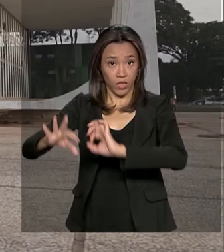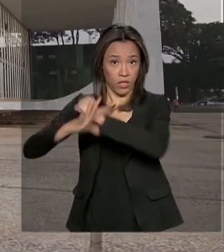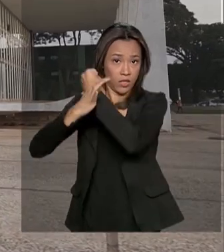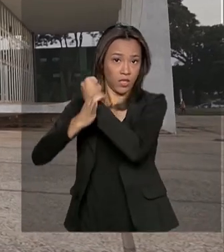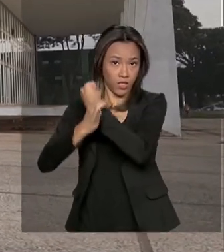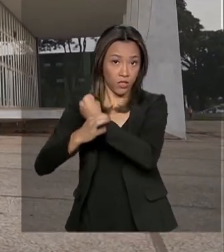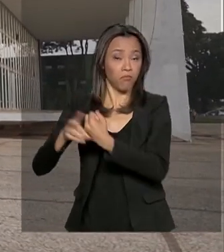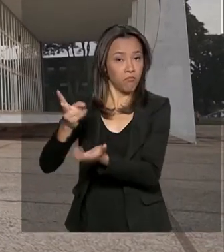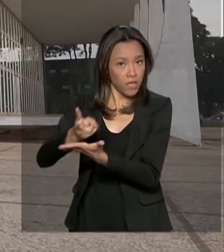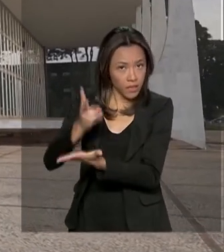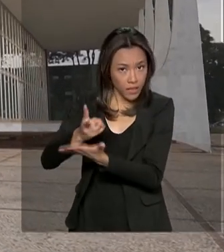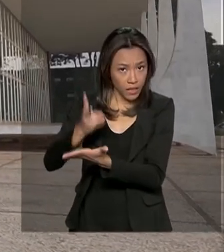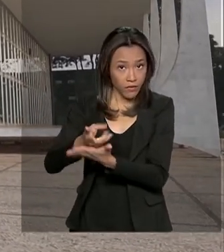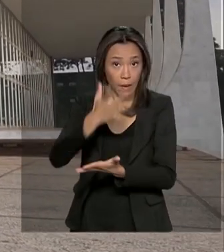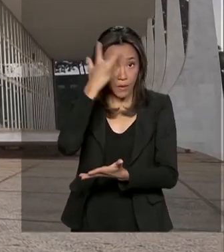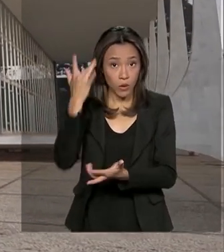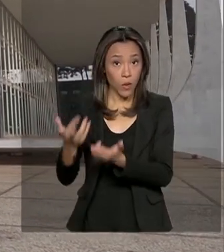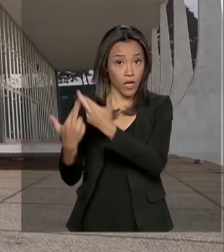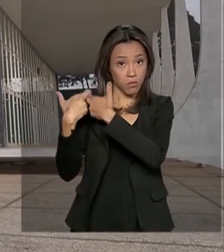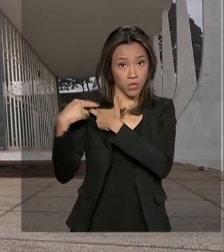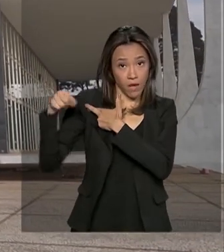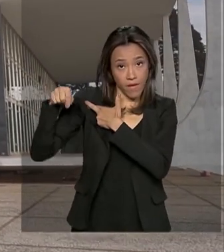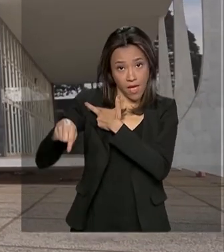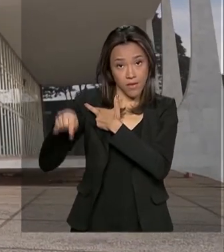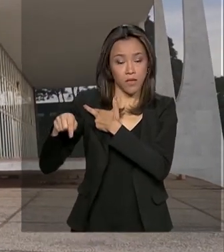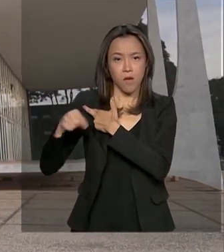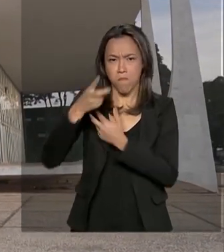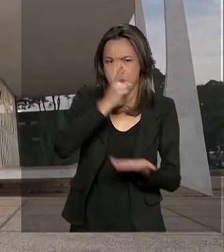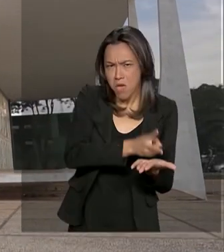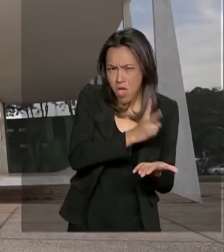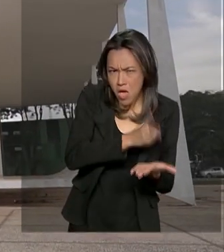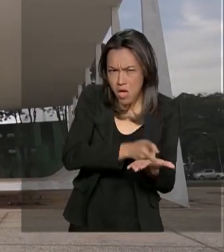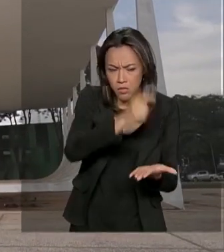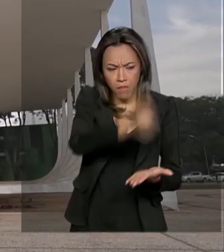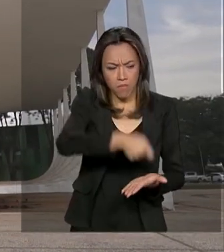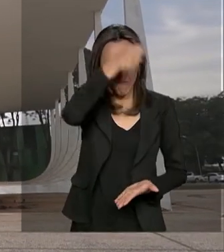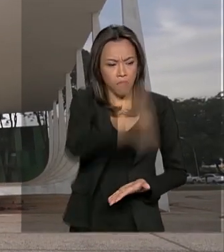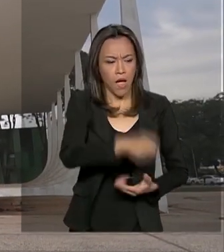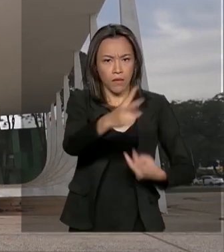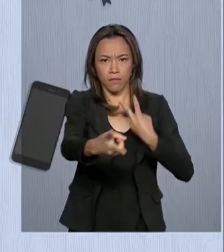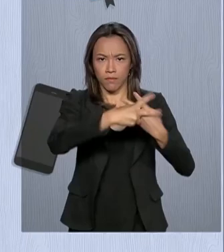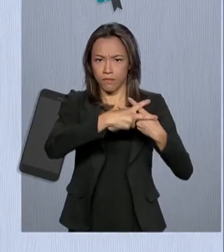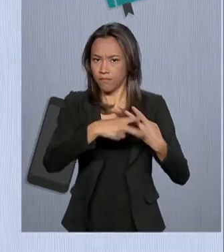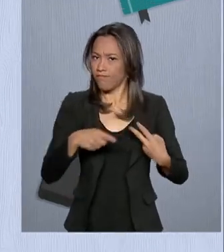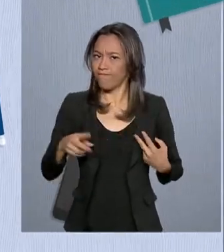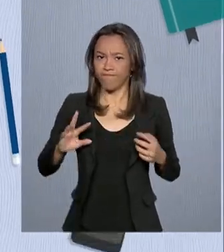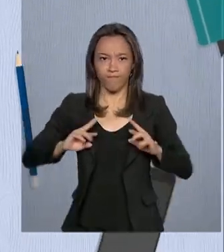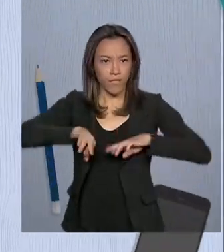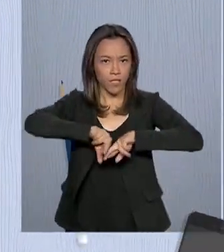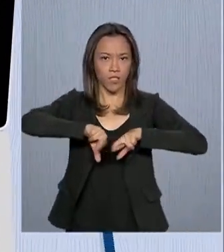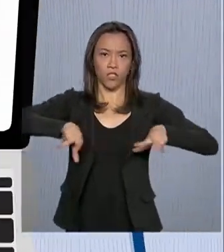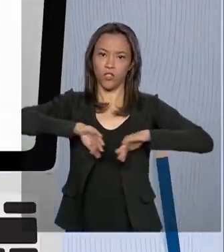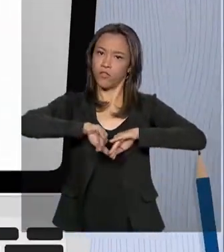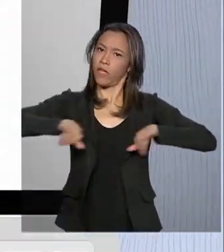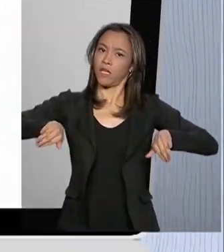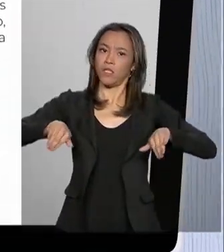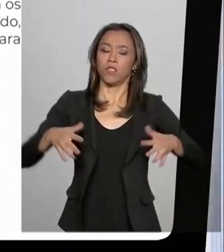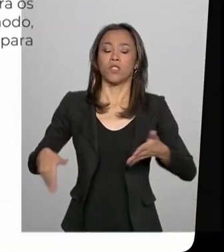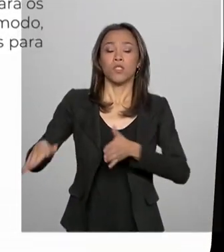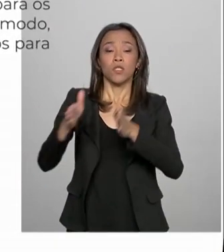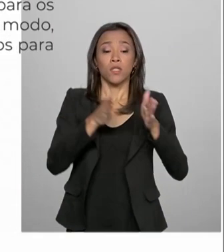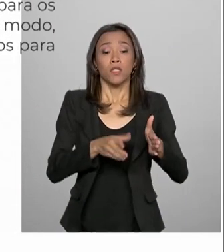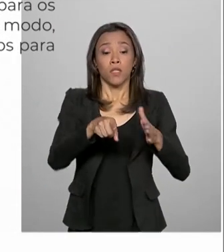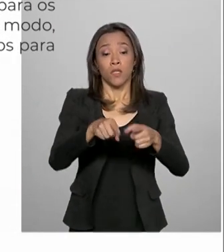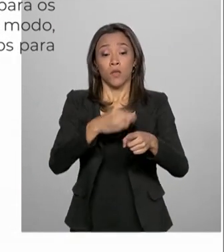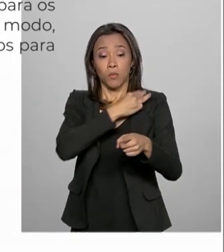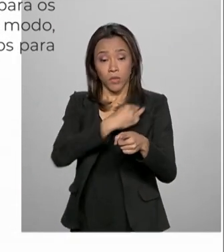responsável pelo processo criminal não poderá ser o mesmo a determinar a sentença do caso. Em nota, o ministro Sérgio Moro